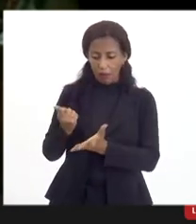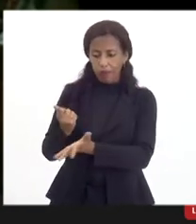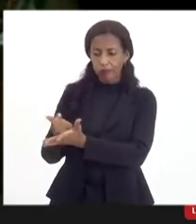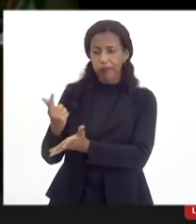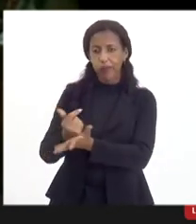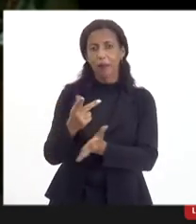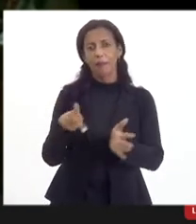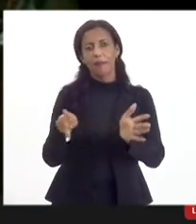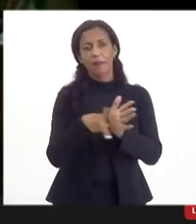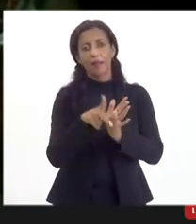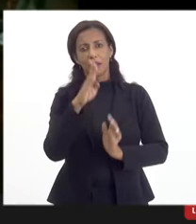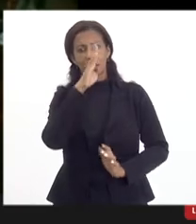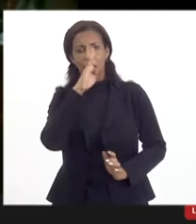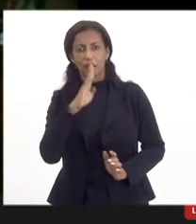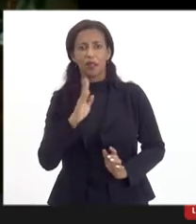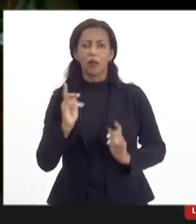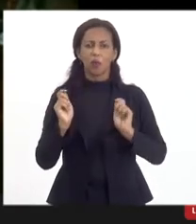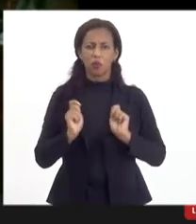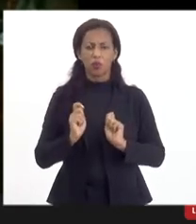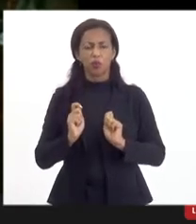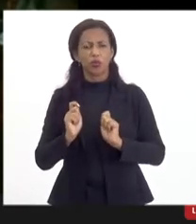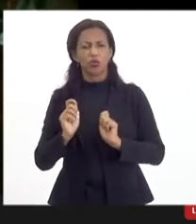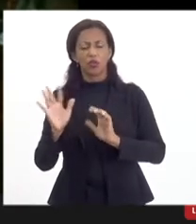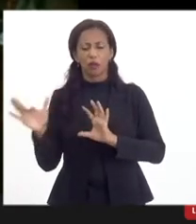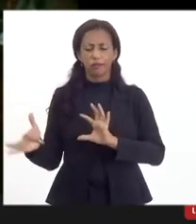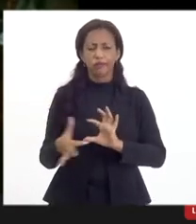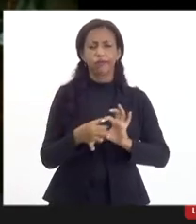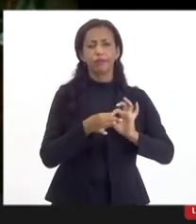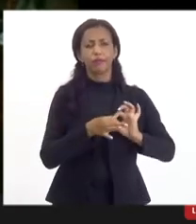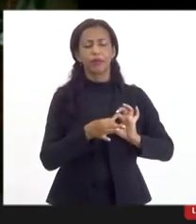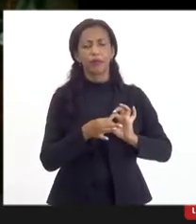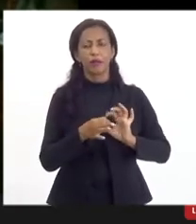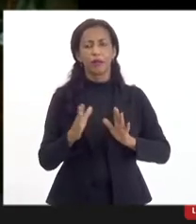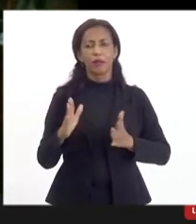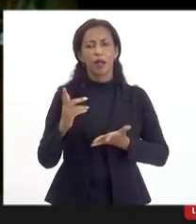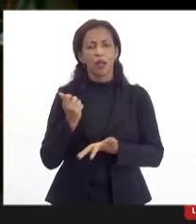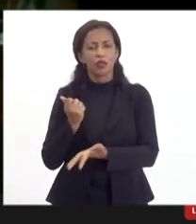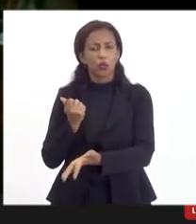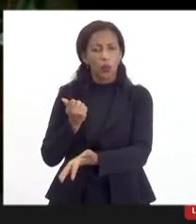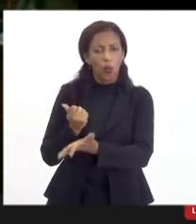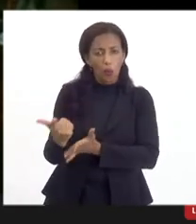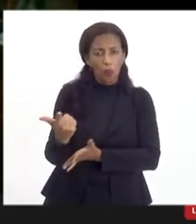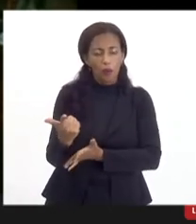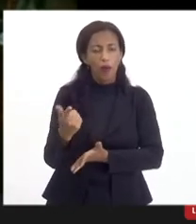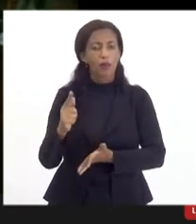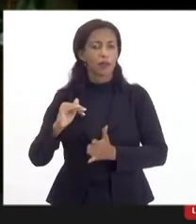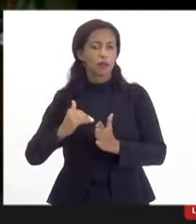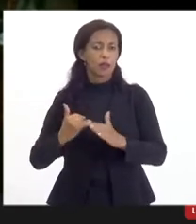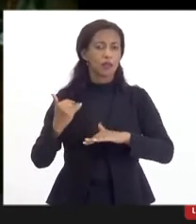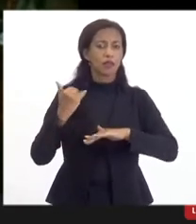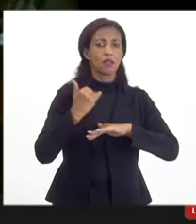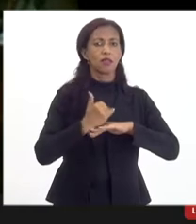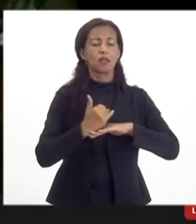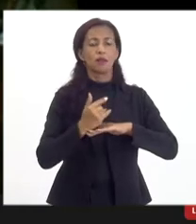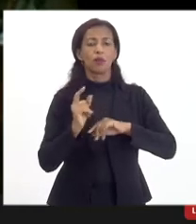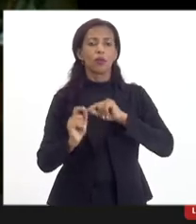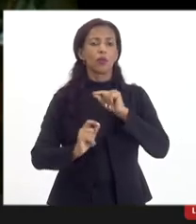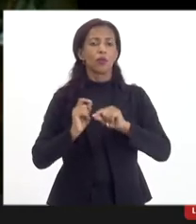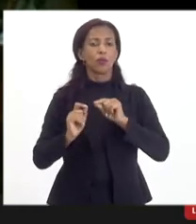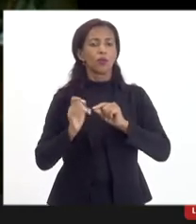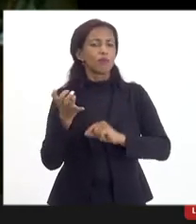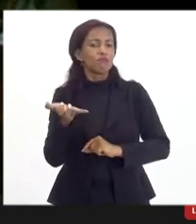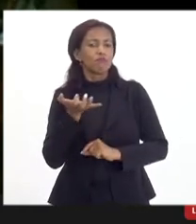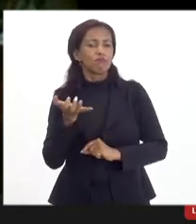nosso, então, nós podíamos alocar as cobranças em cima do que se